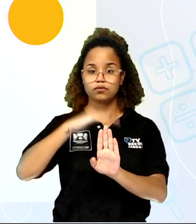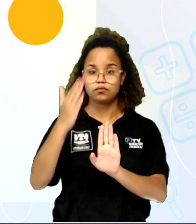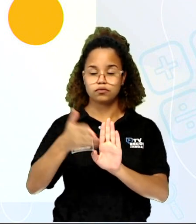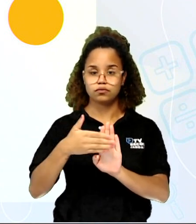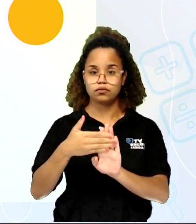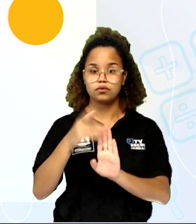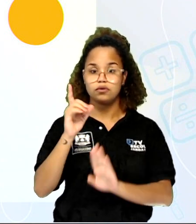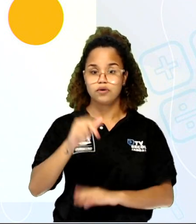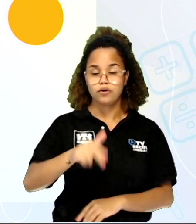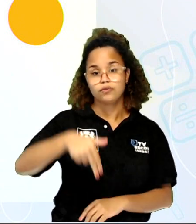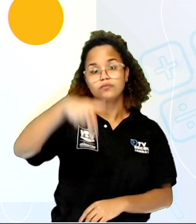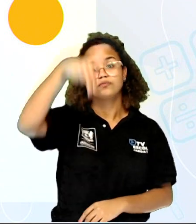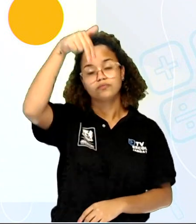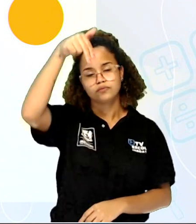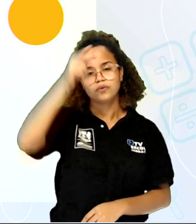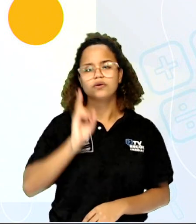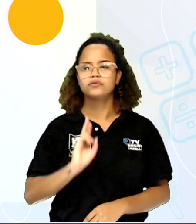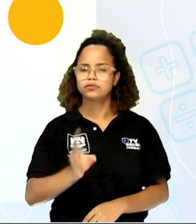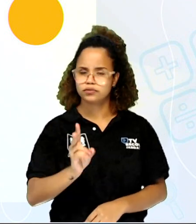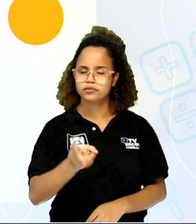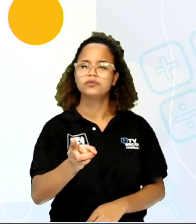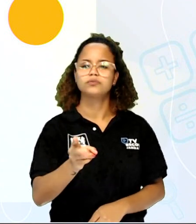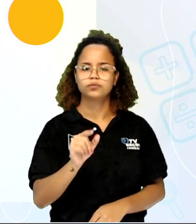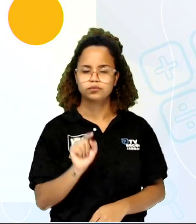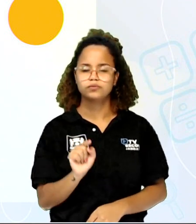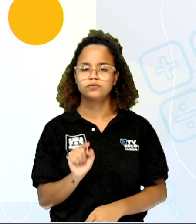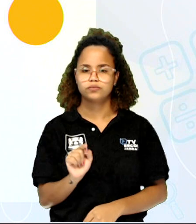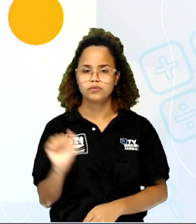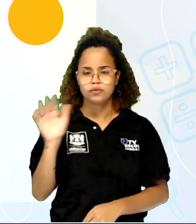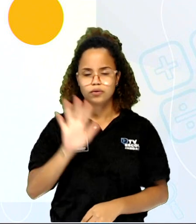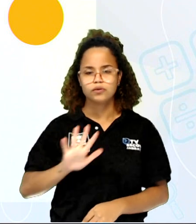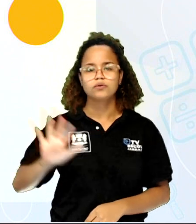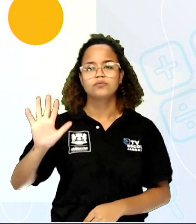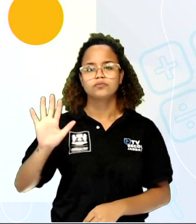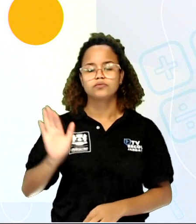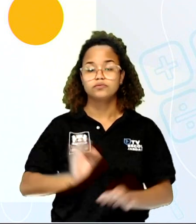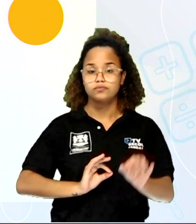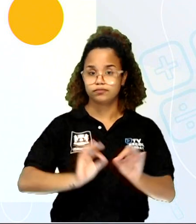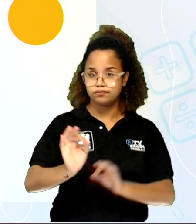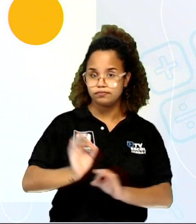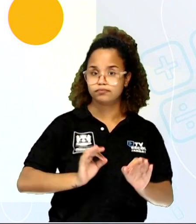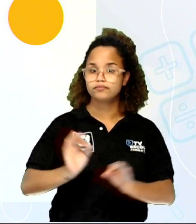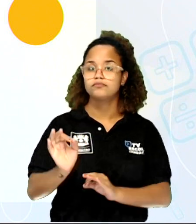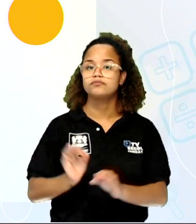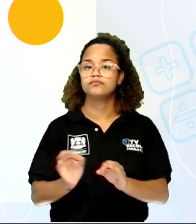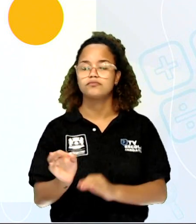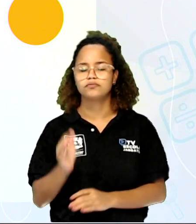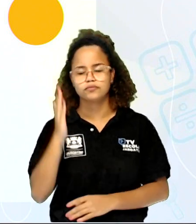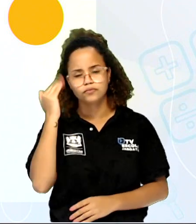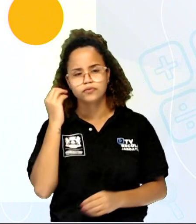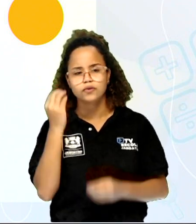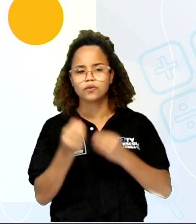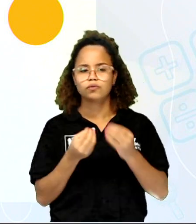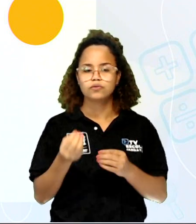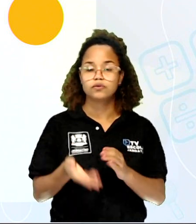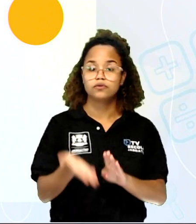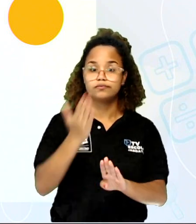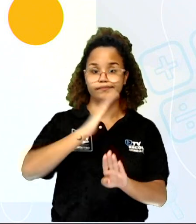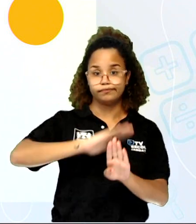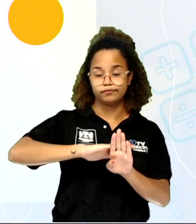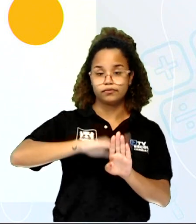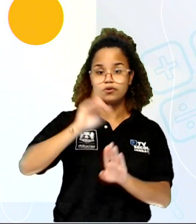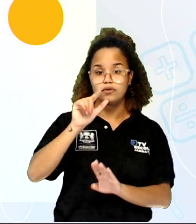vai ser esse padrão, vamos dizer assim, de orientação. Atrás dela, nas costas,